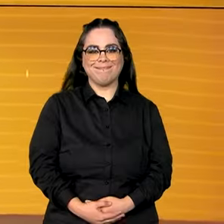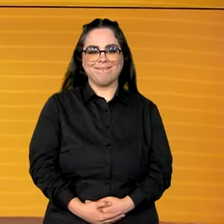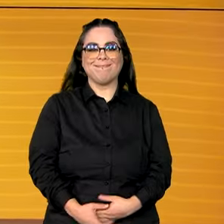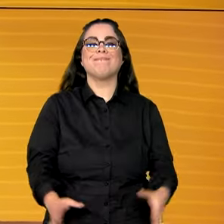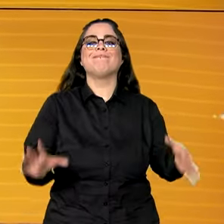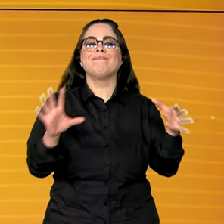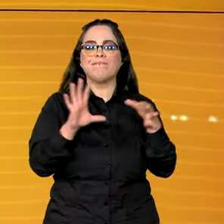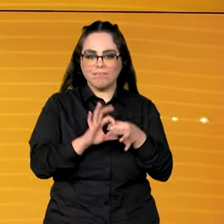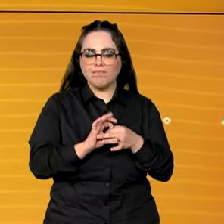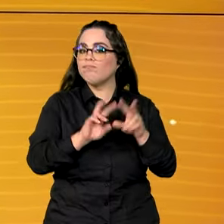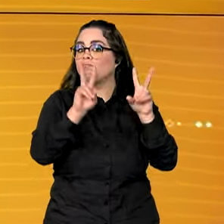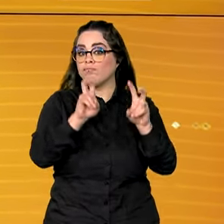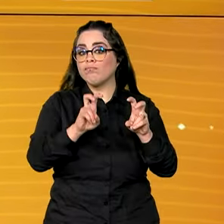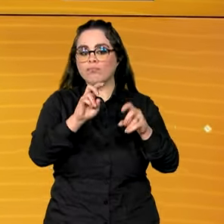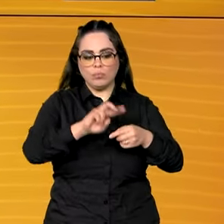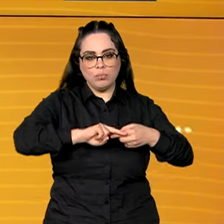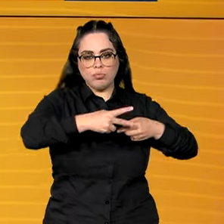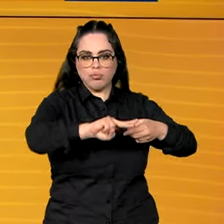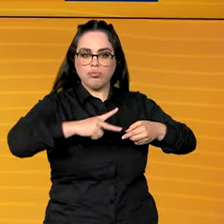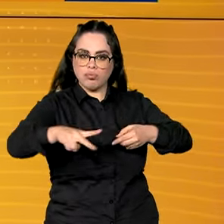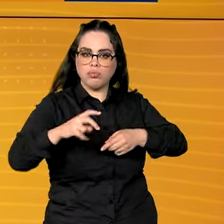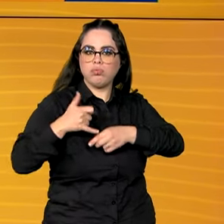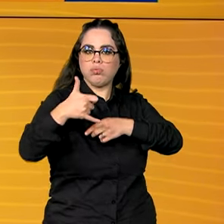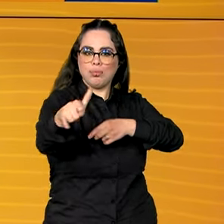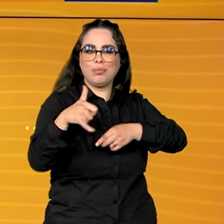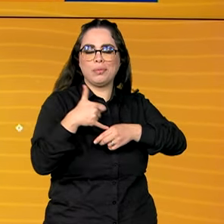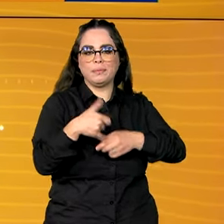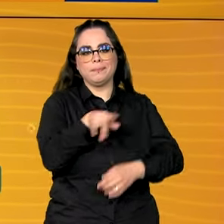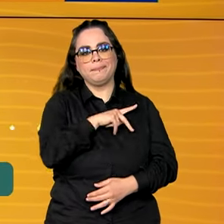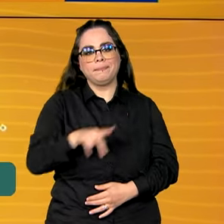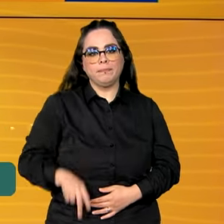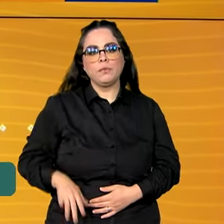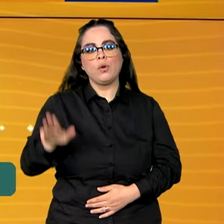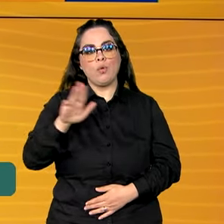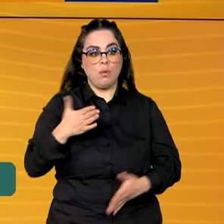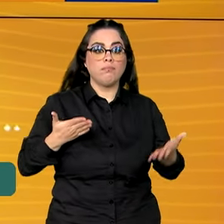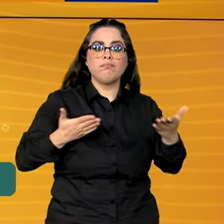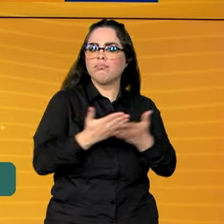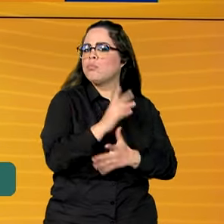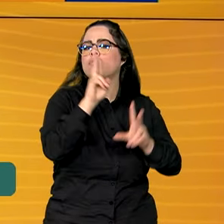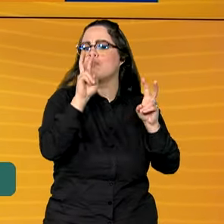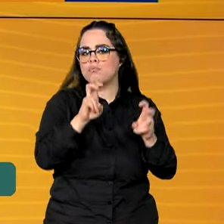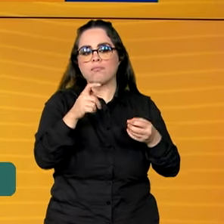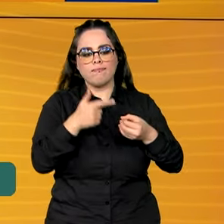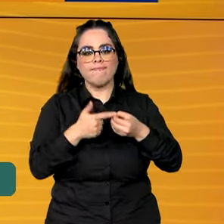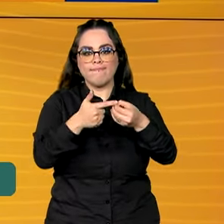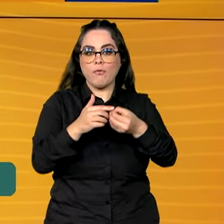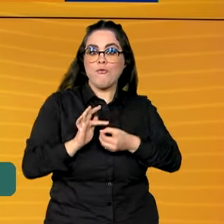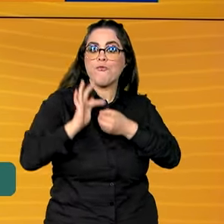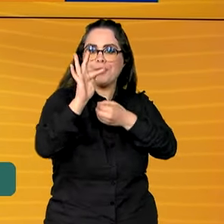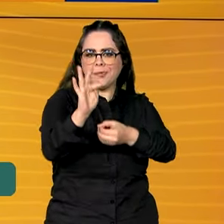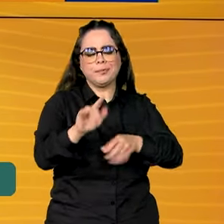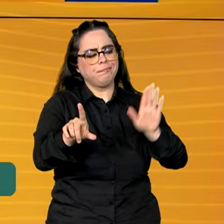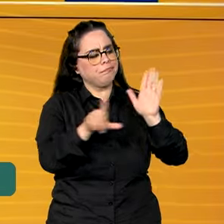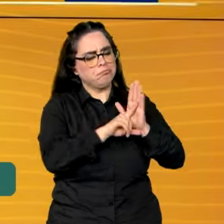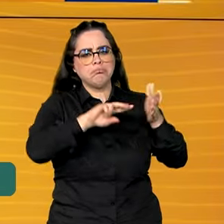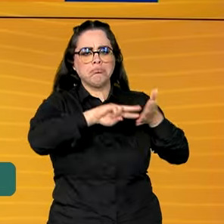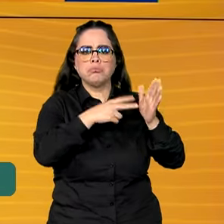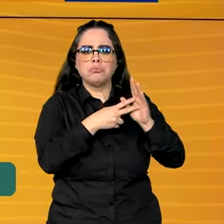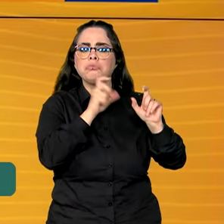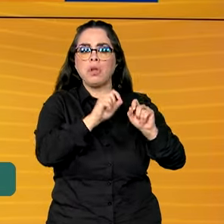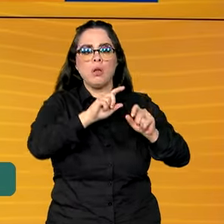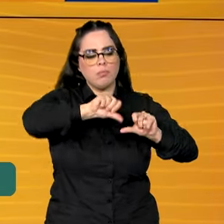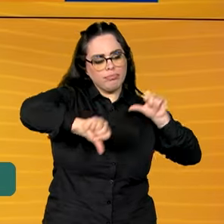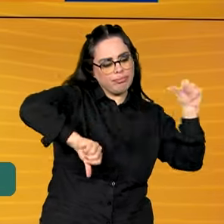Estamos de volta e o assunto é transição energética. O presidente Lula sancionou o combustível do futuro, uma lei que deve